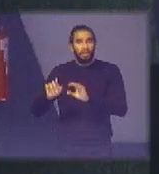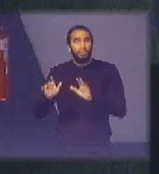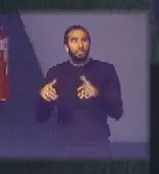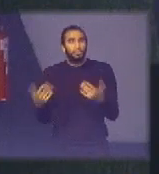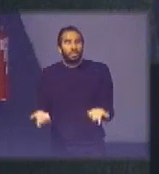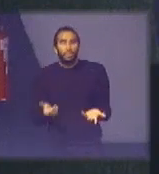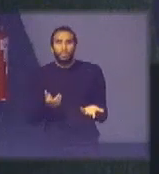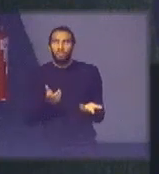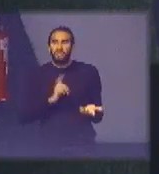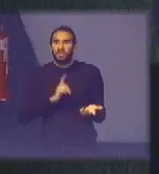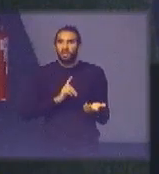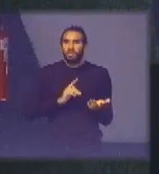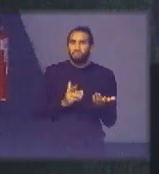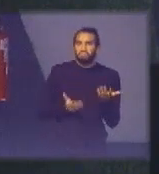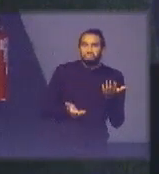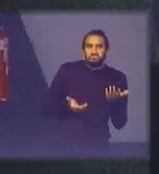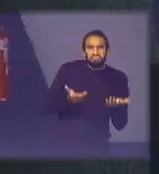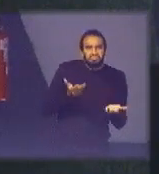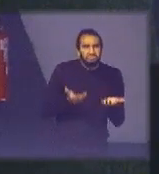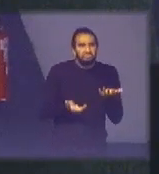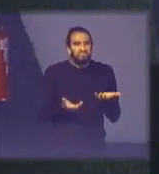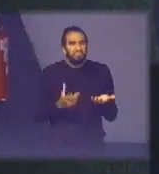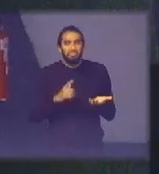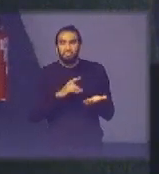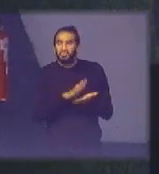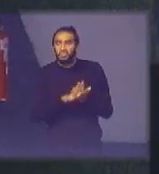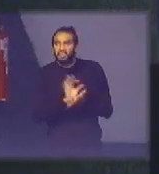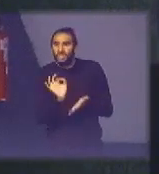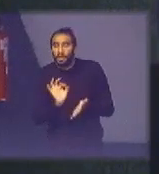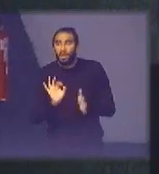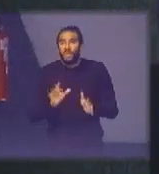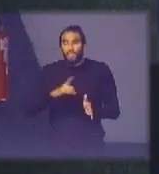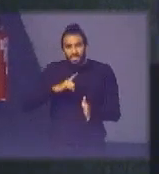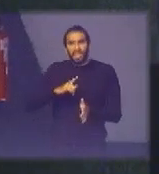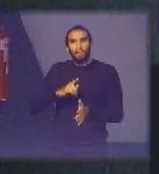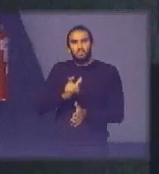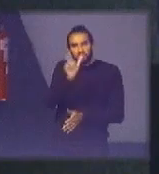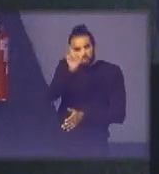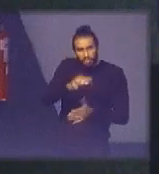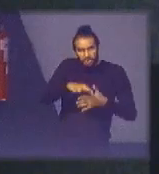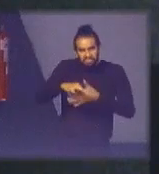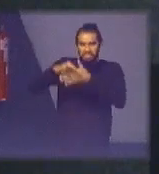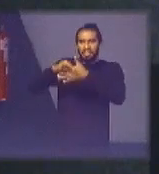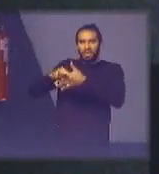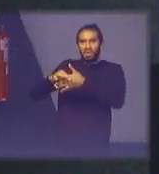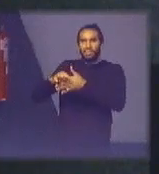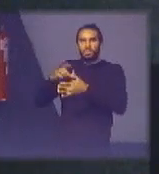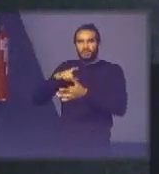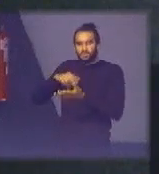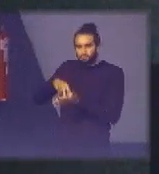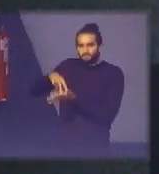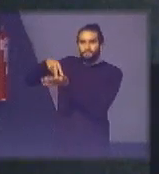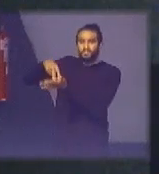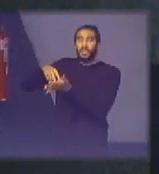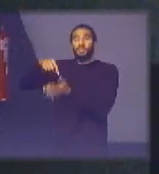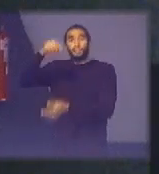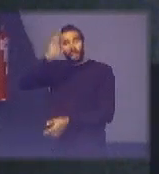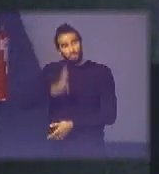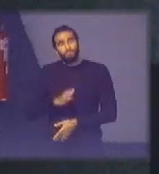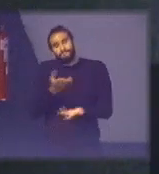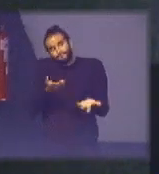mediania universal que não sai nada alguém tem que cortar mato mas não pode estar desapegado do que é Brasil e isso aqui é Brasil